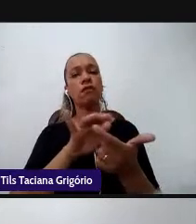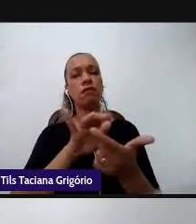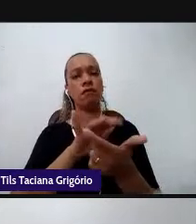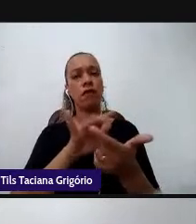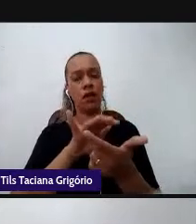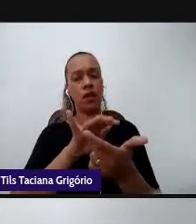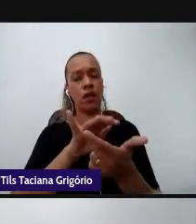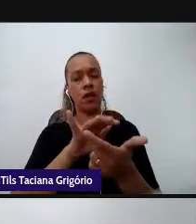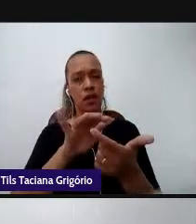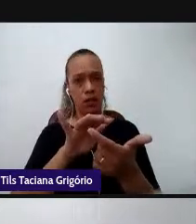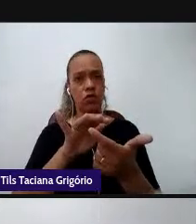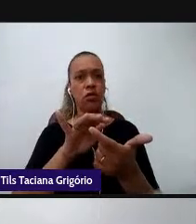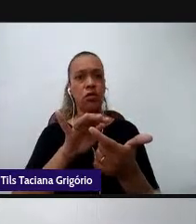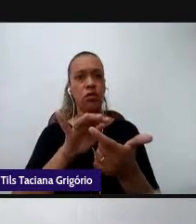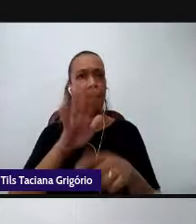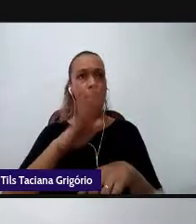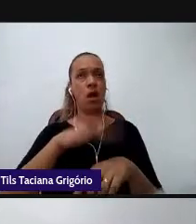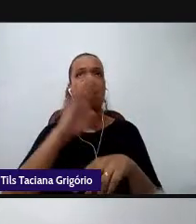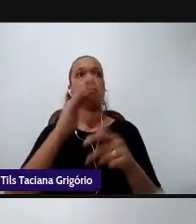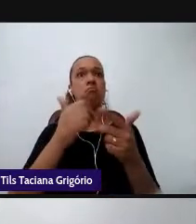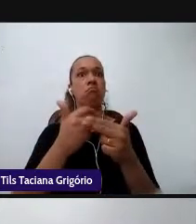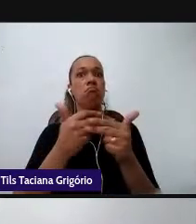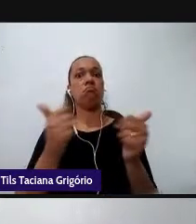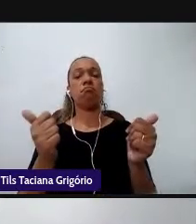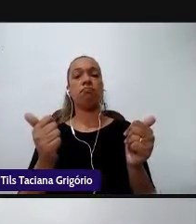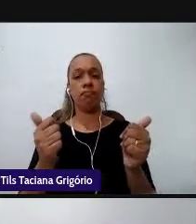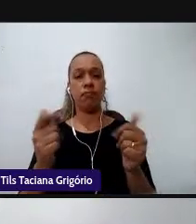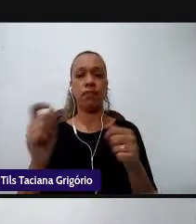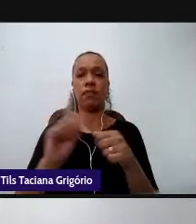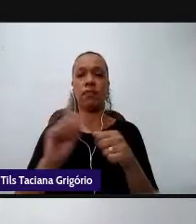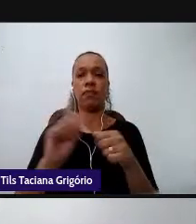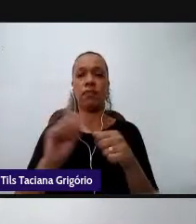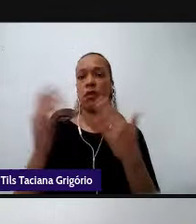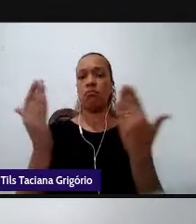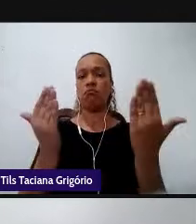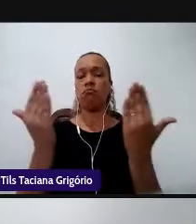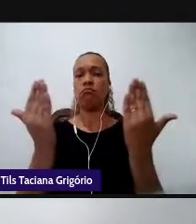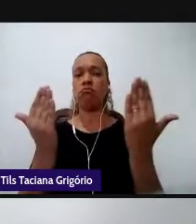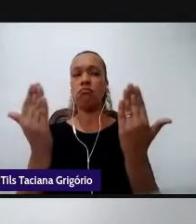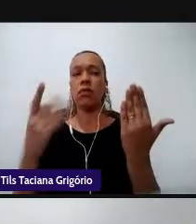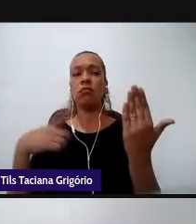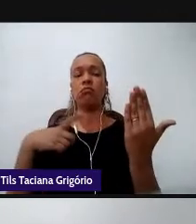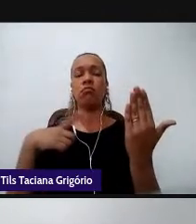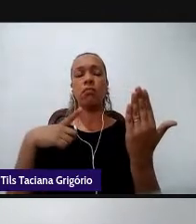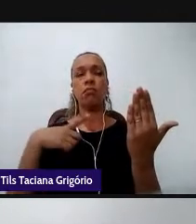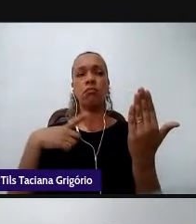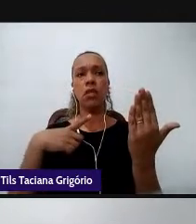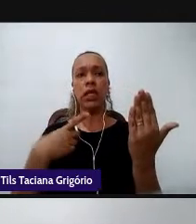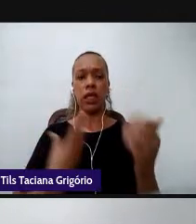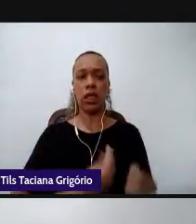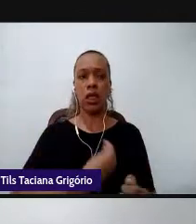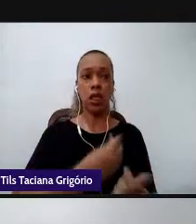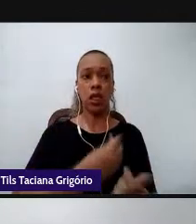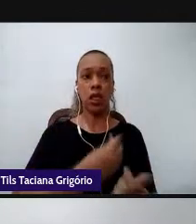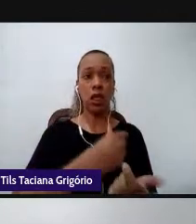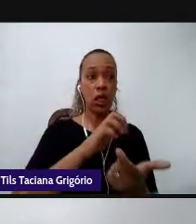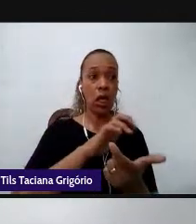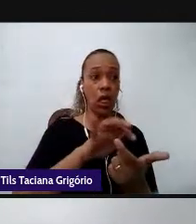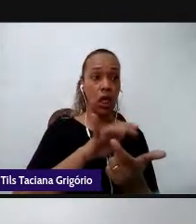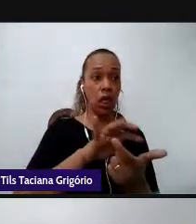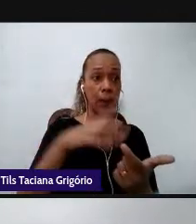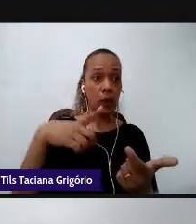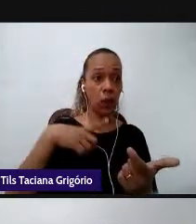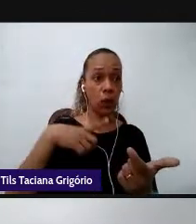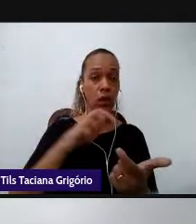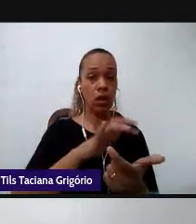Ele vem fazendo essa, vem trazendo essa tese de que essa existência de letramentos no plural. Não seria um